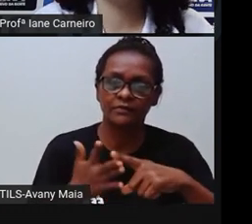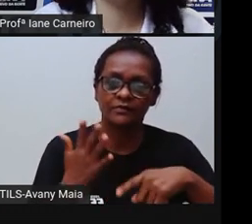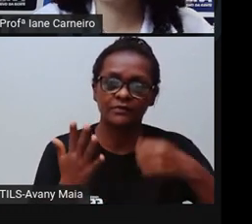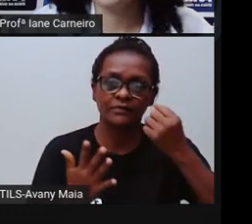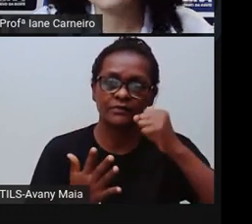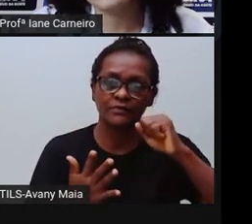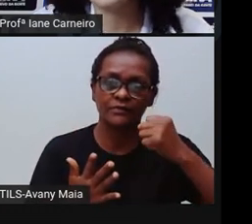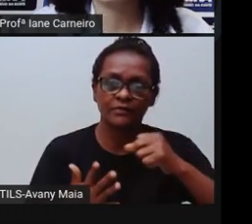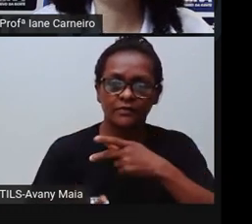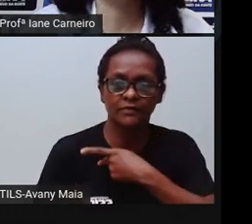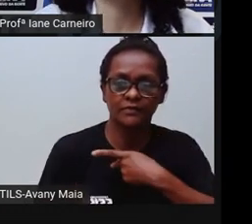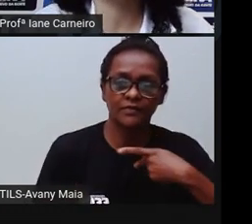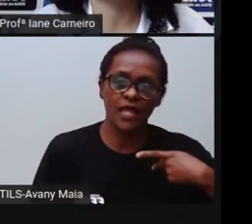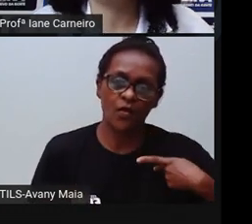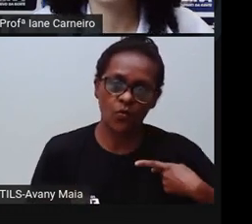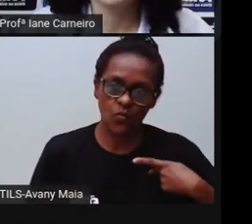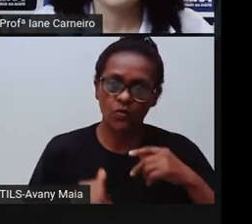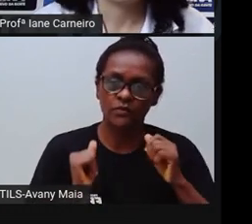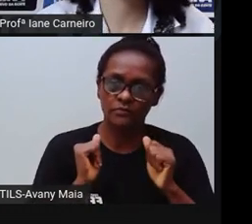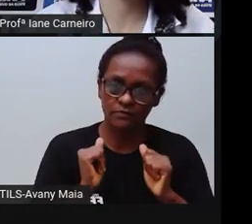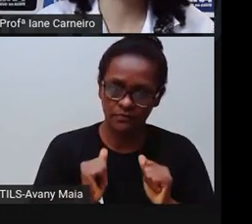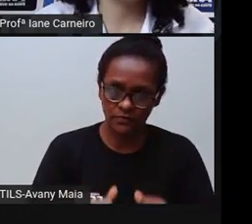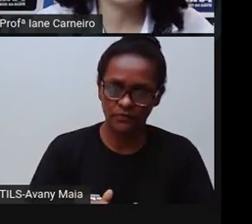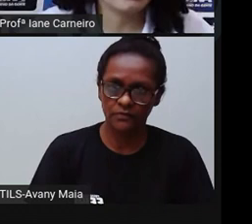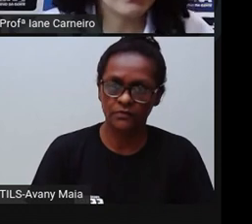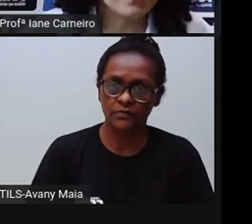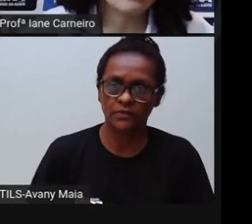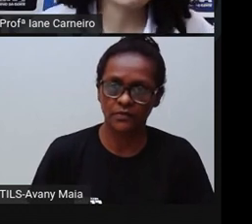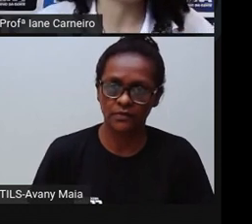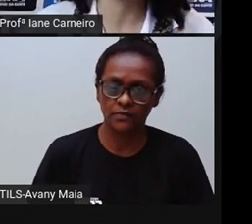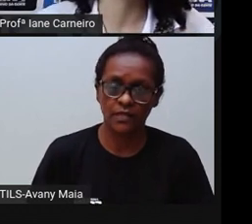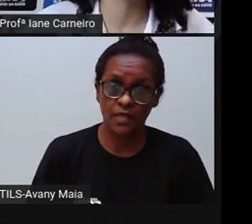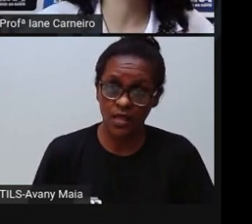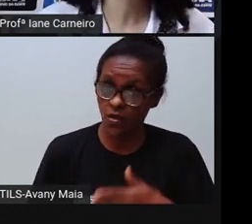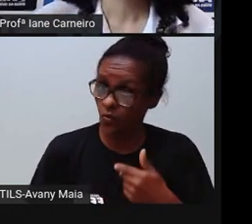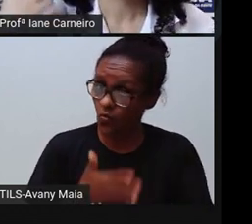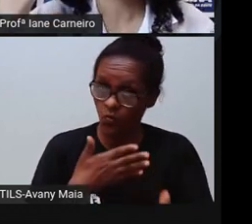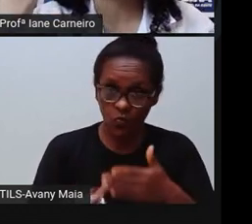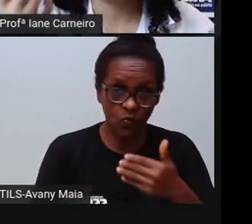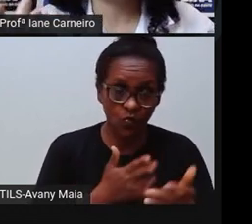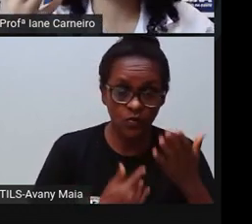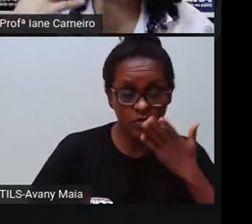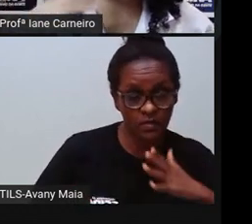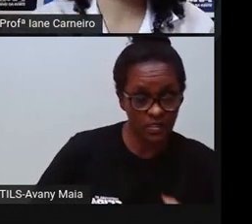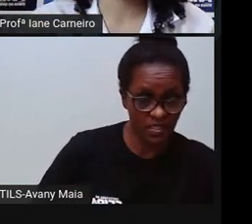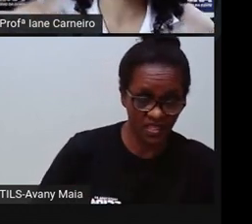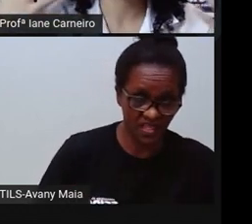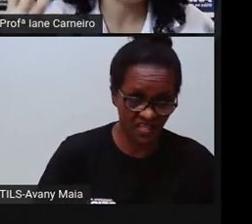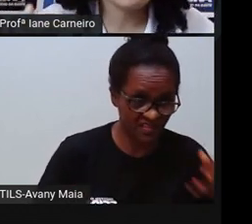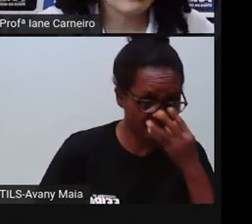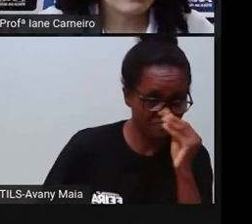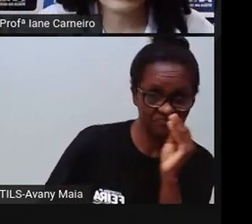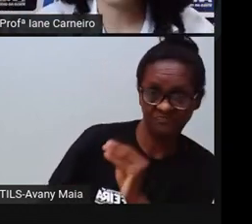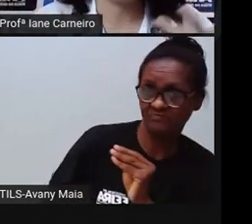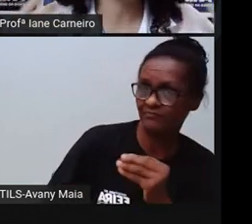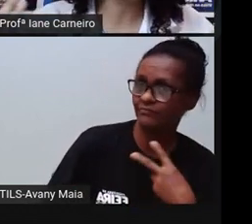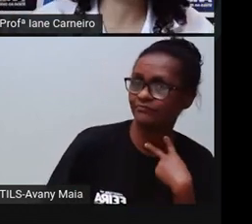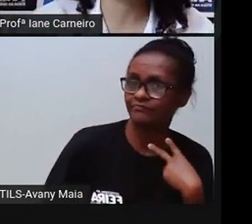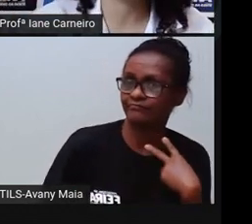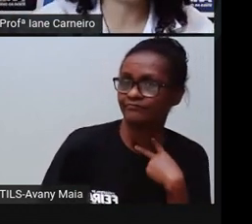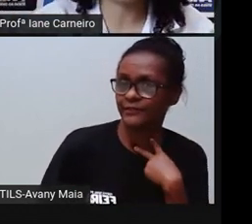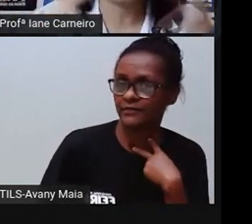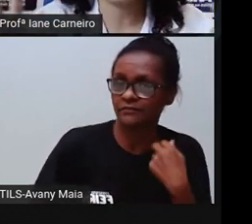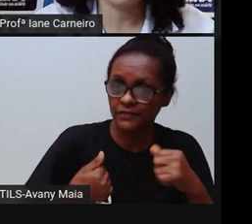à saúde. Então, a criança tem direito a ser atendida no hospital, né? Tem direito à medicação. Ela não